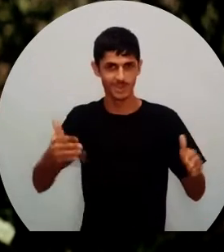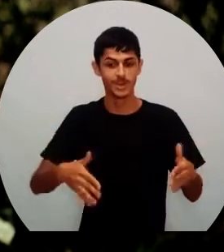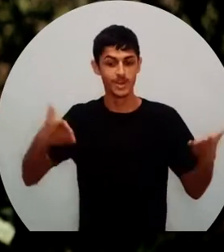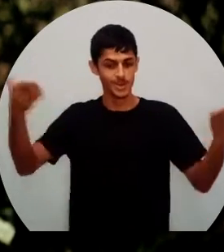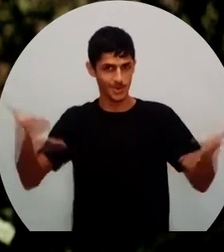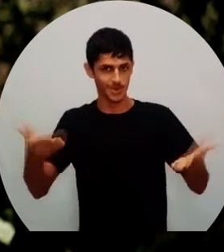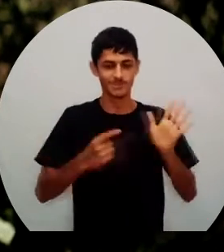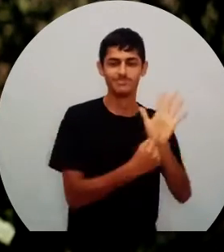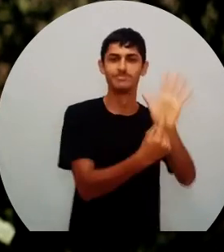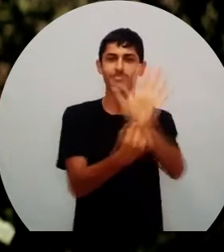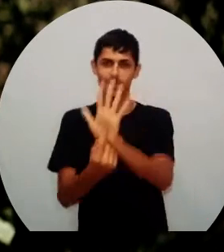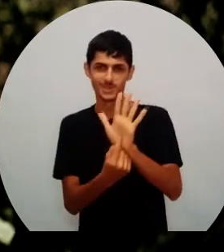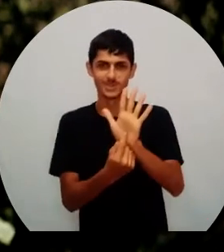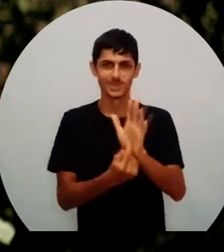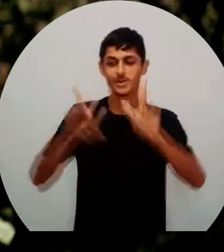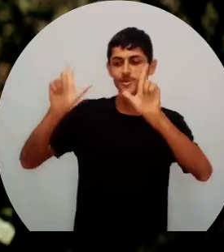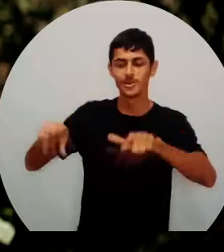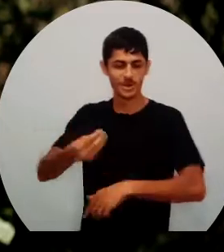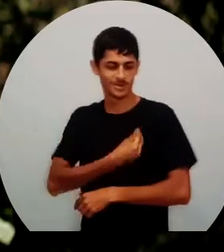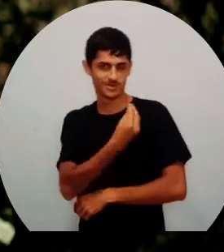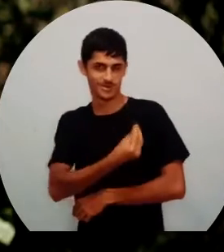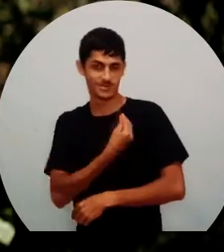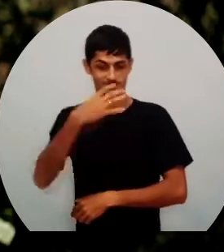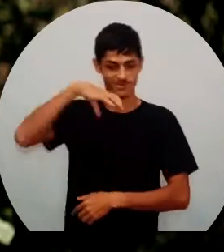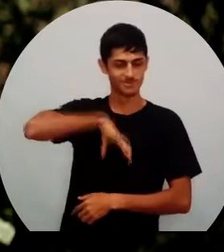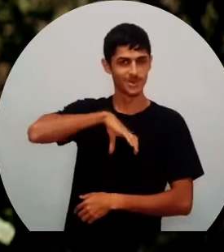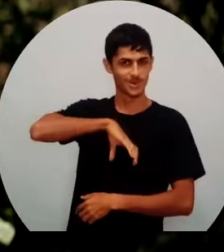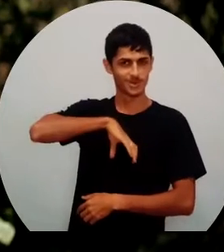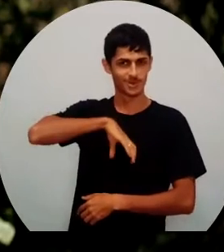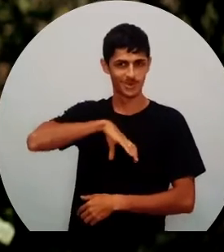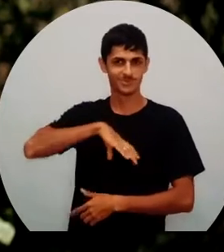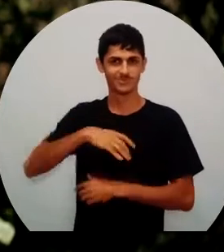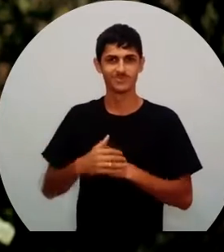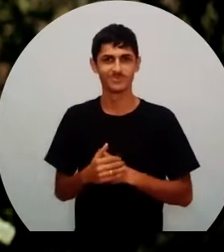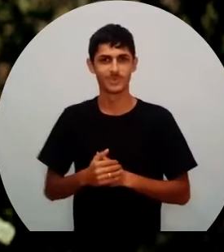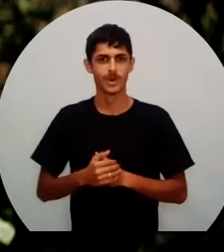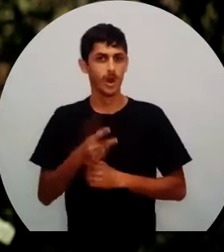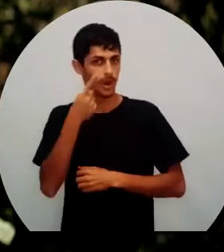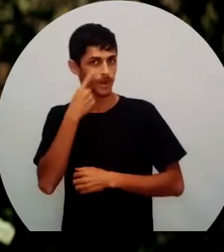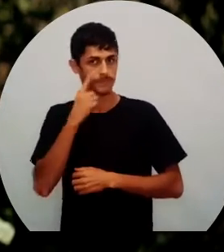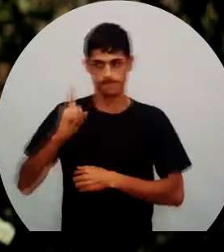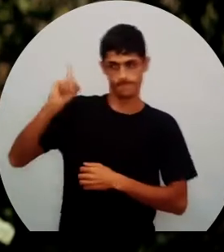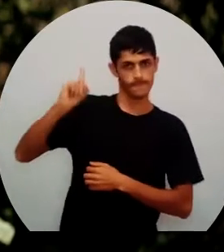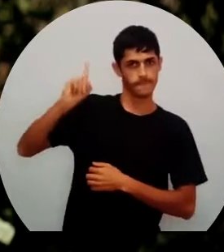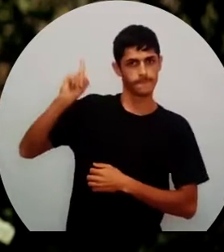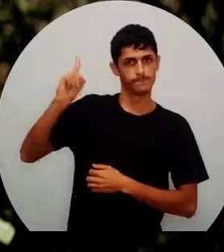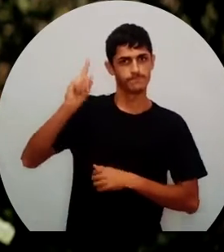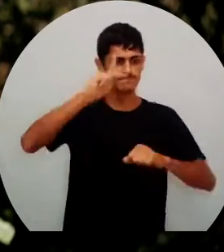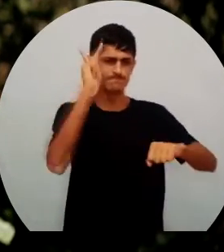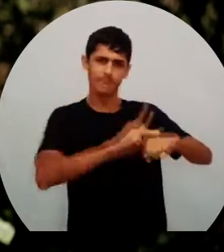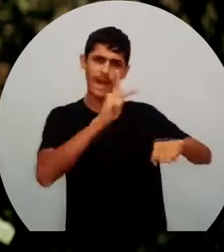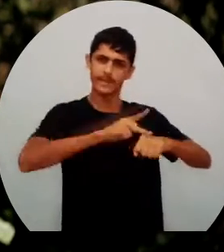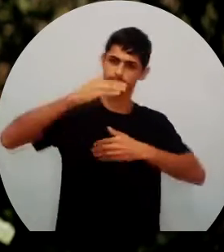Portuguesa com o tema O Lugar Onde Vivo. Estamos aqui no paredão de pinturas upestres, podemos dizer assim melhor, o sítio